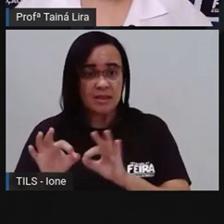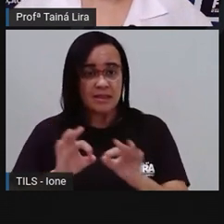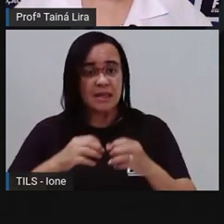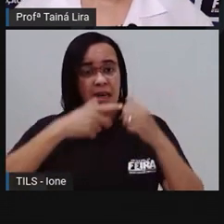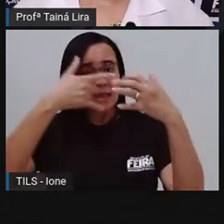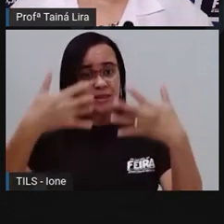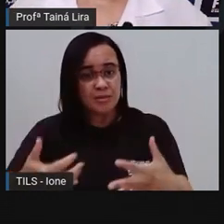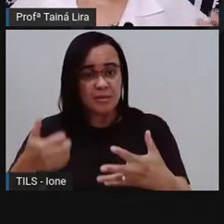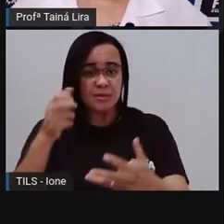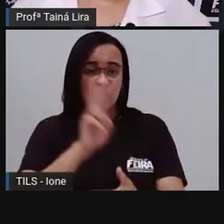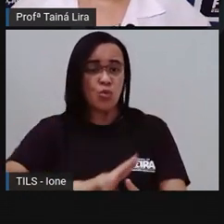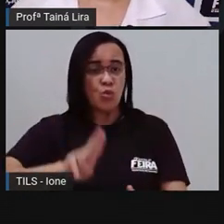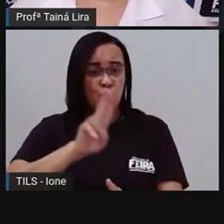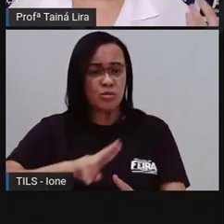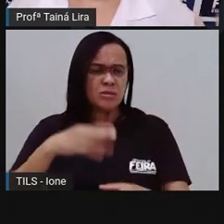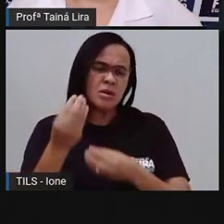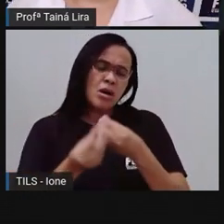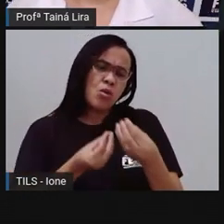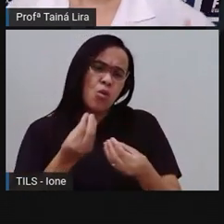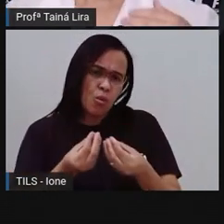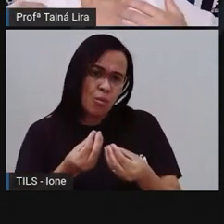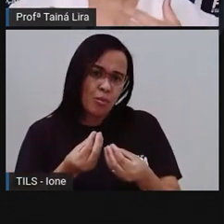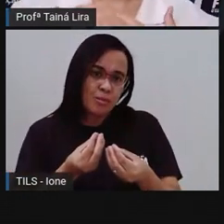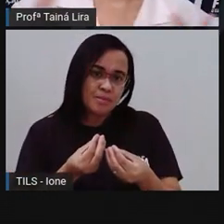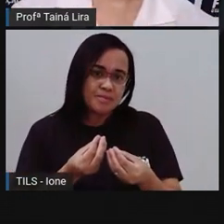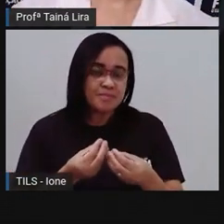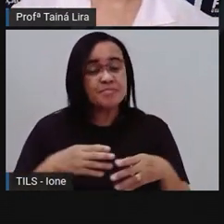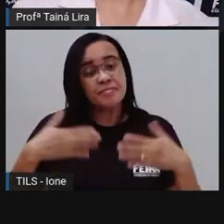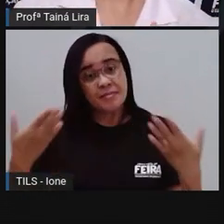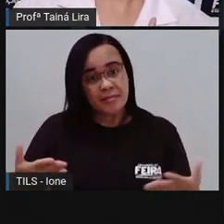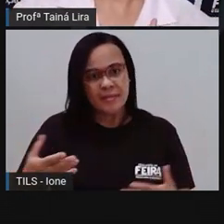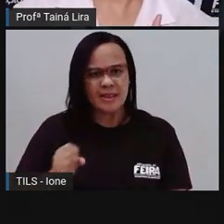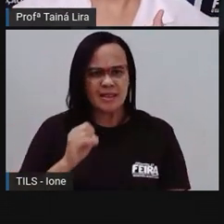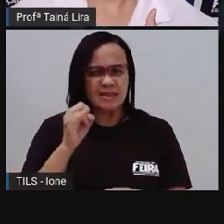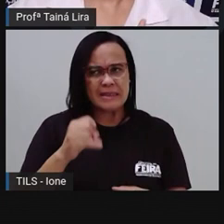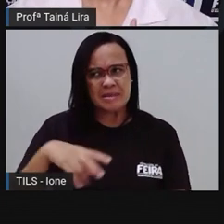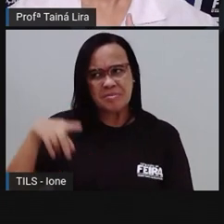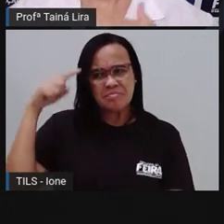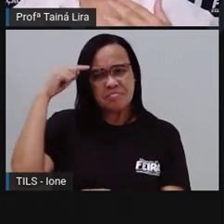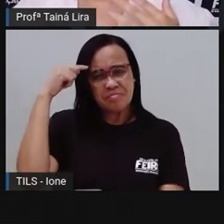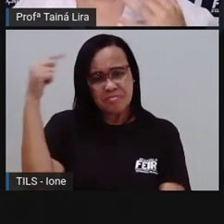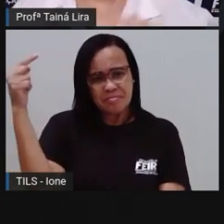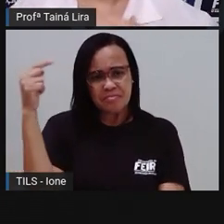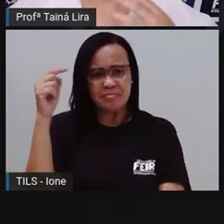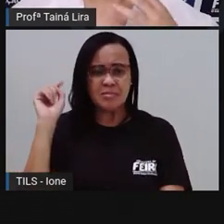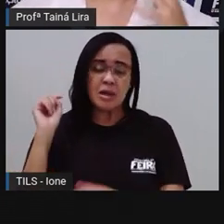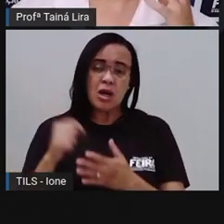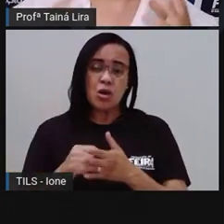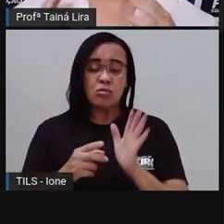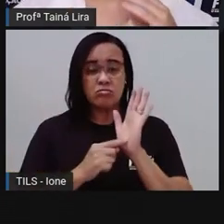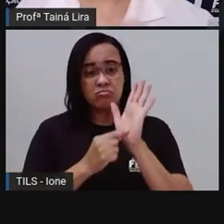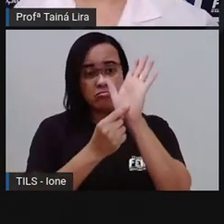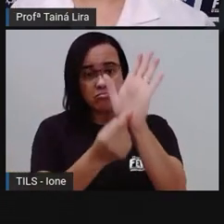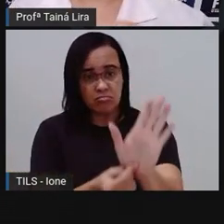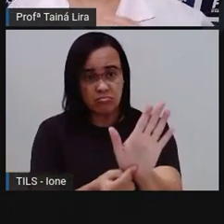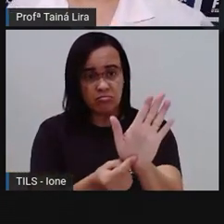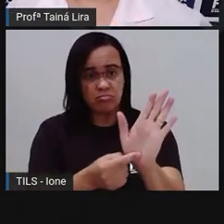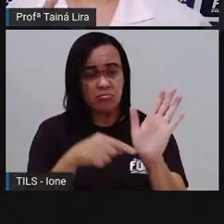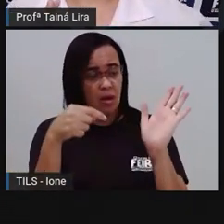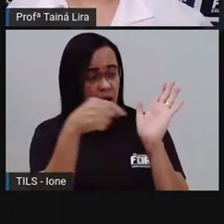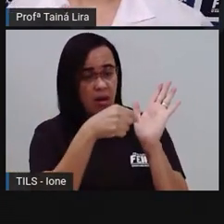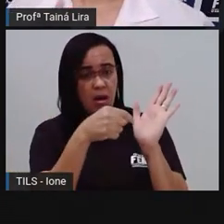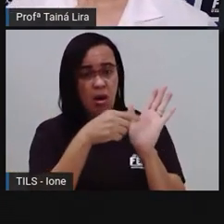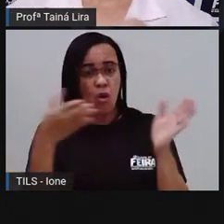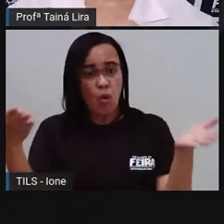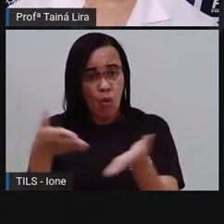ingredientes. Então, vocês já imaginaram, se eu chego aqui com uma receita, ó, e apresento para o segundo ano. No segundo ano, hoje nós vamos